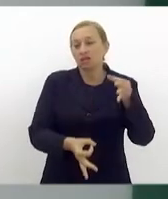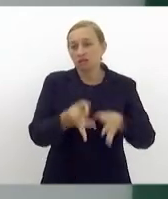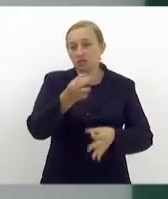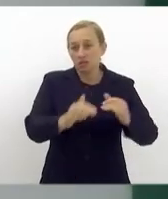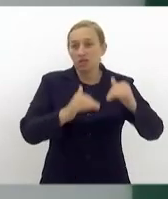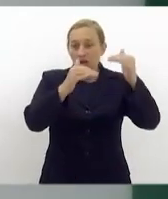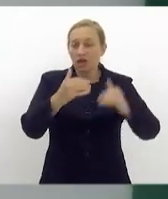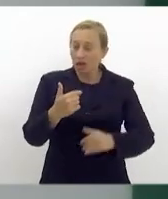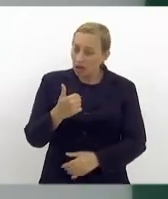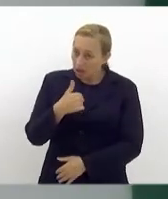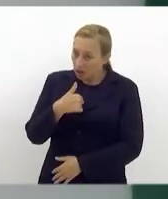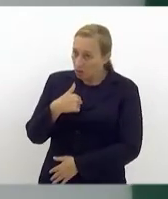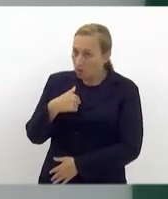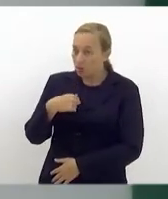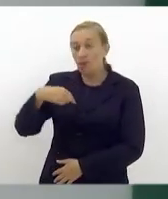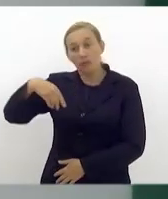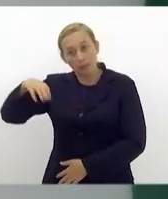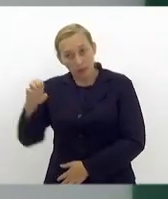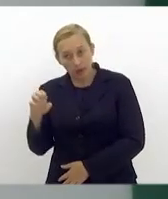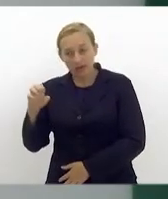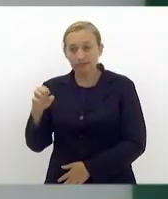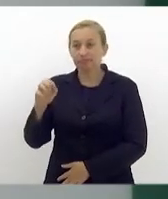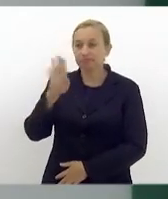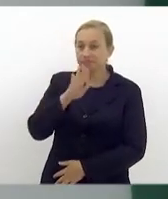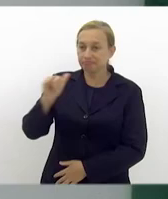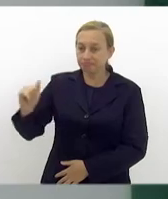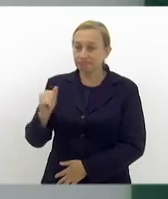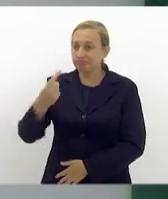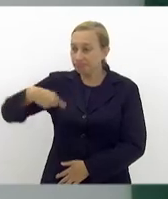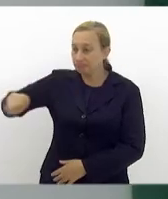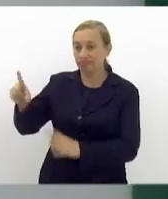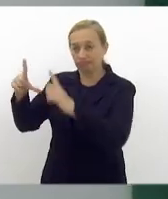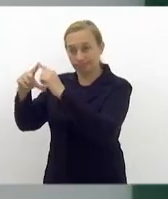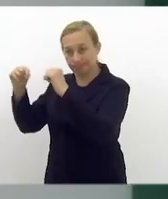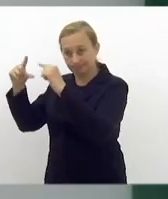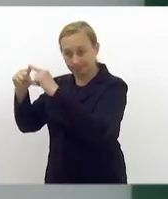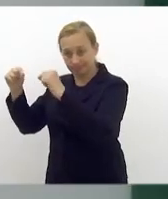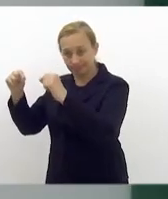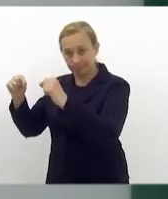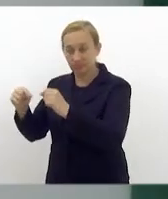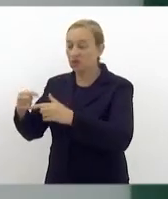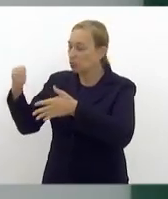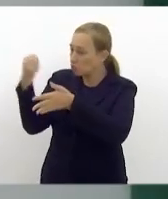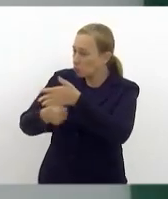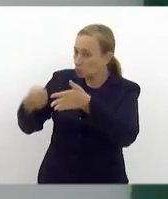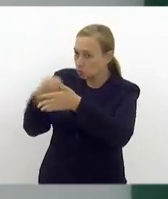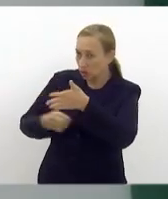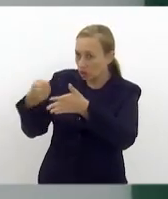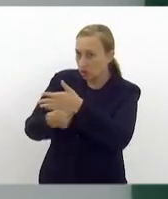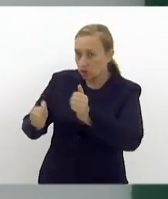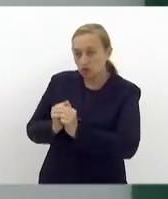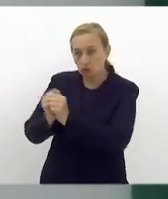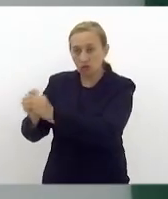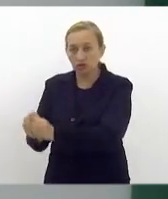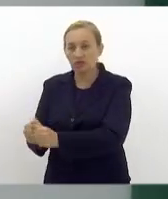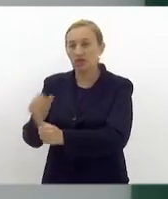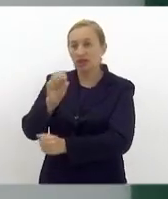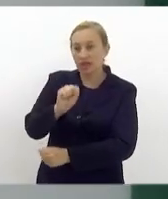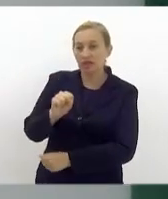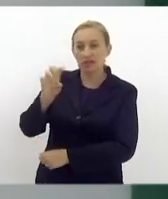mãe da Bia, fui cinco vezes para Brasília. Estive lá, lutando com aquelas mães, em frente ao STJ,